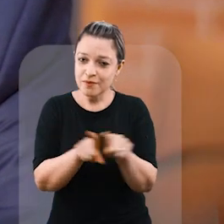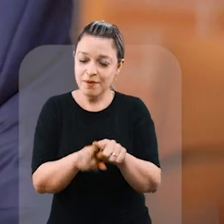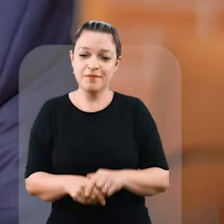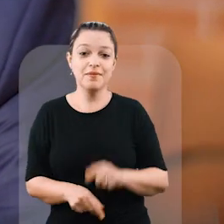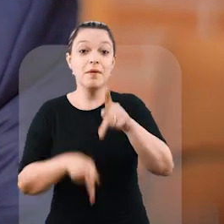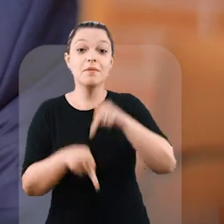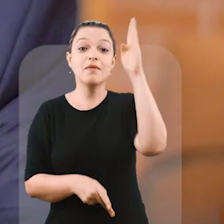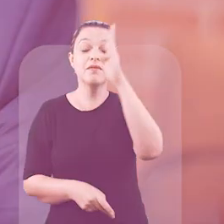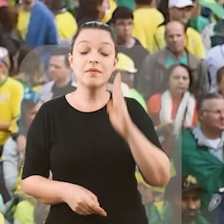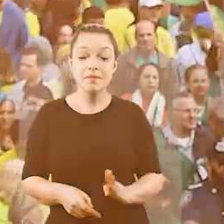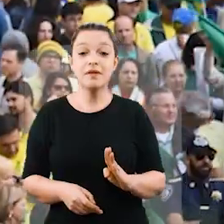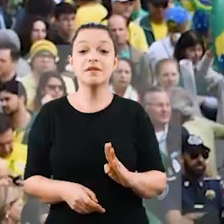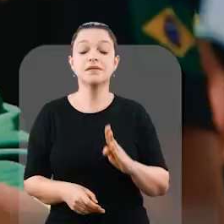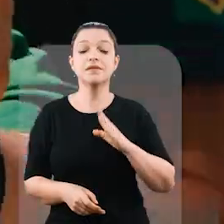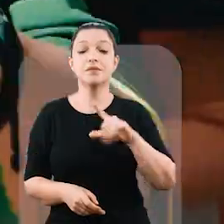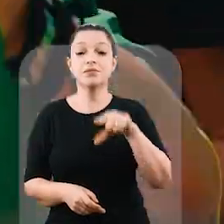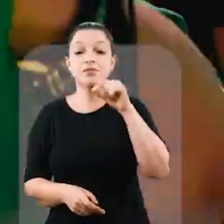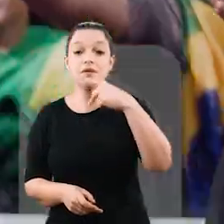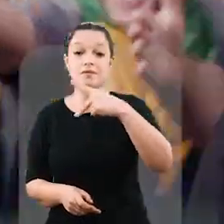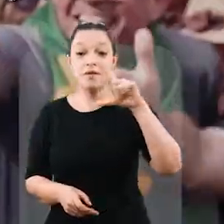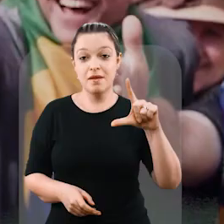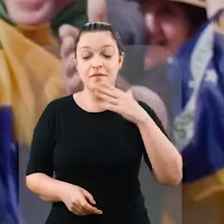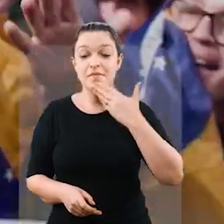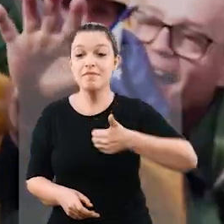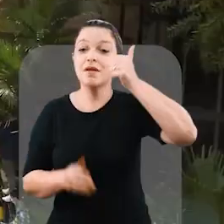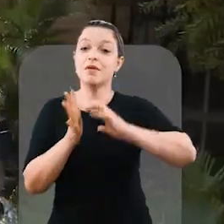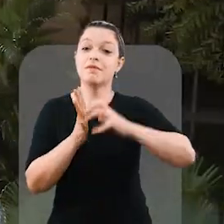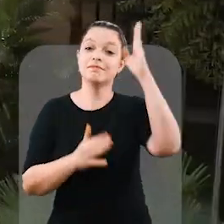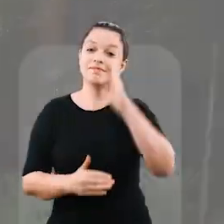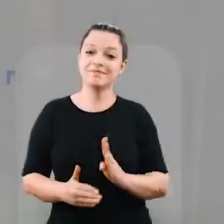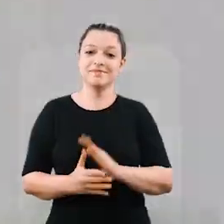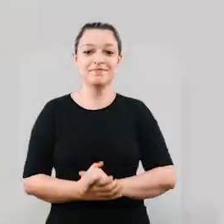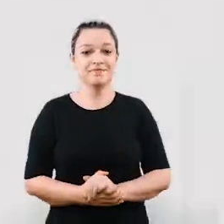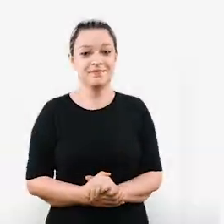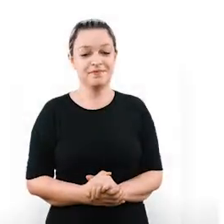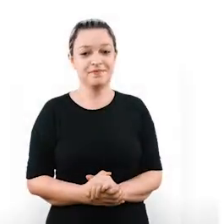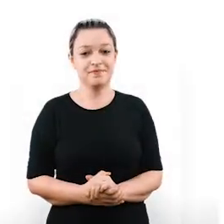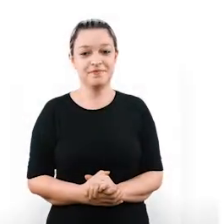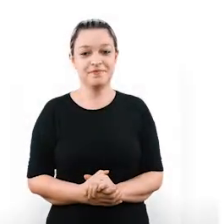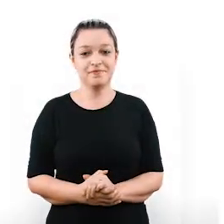política. Vem pro PL você também. O povo brasileiro fez do PL o maior partido do Brasil. O